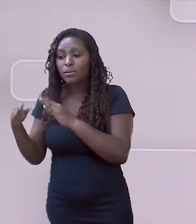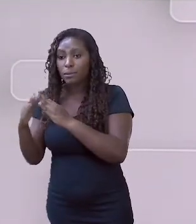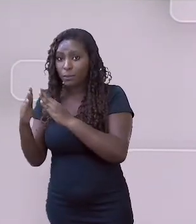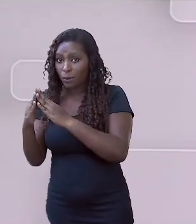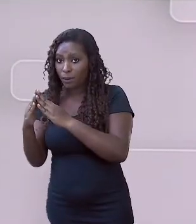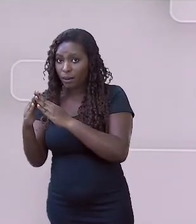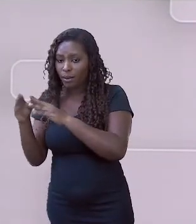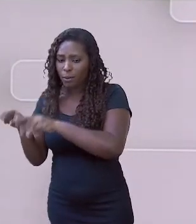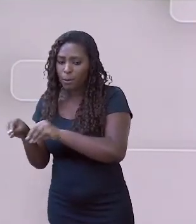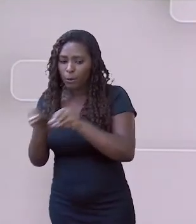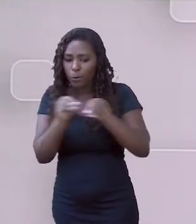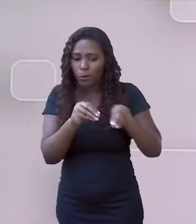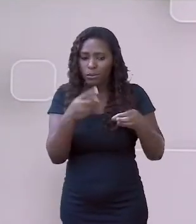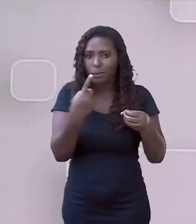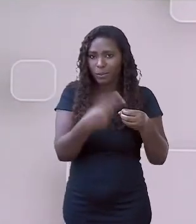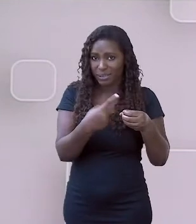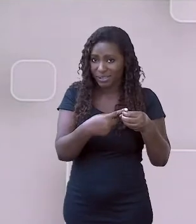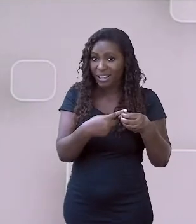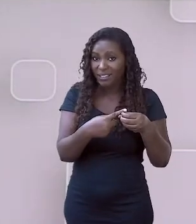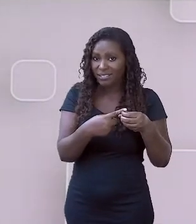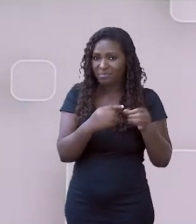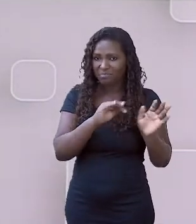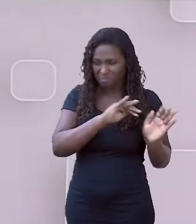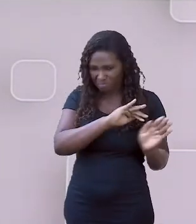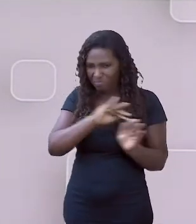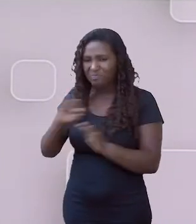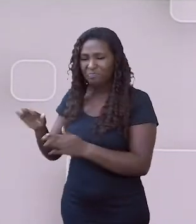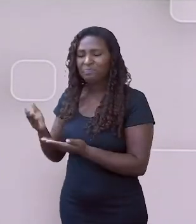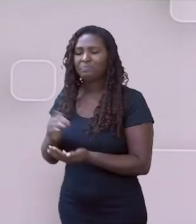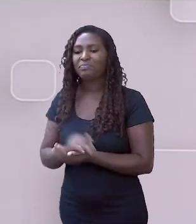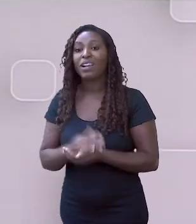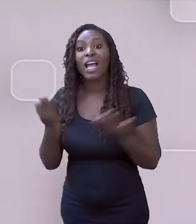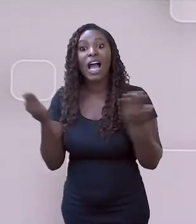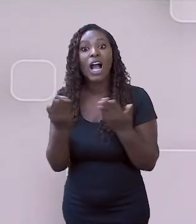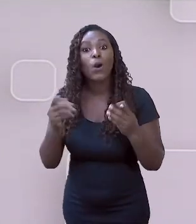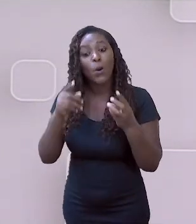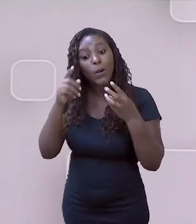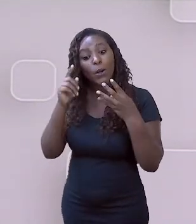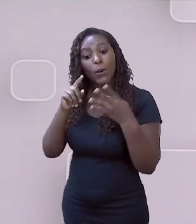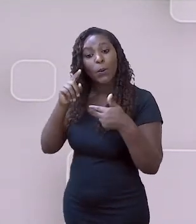É a pendular. É a que você também faz.